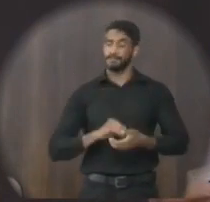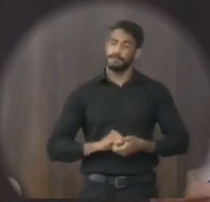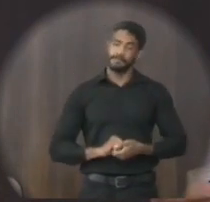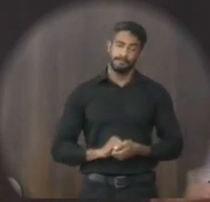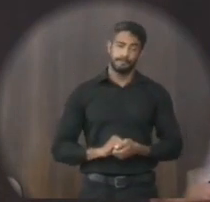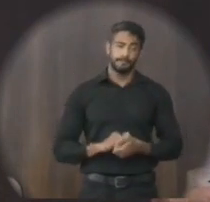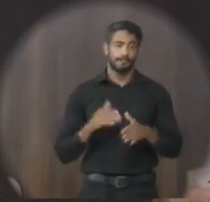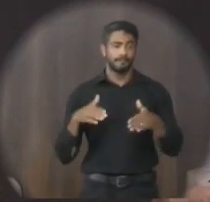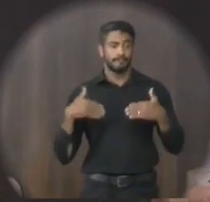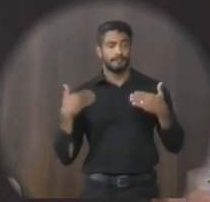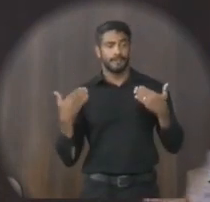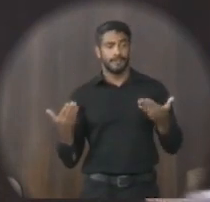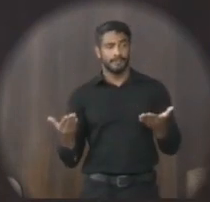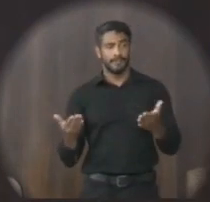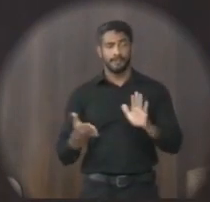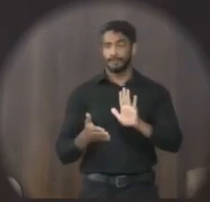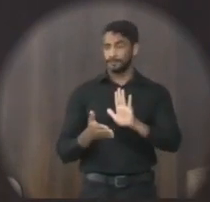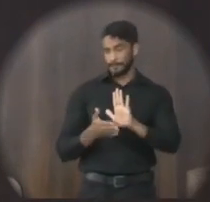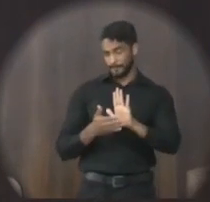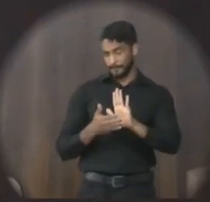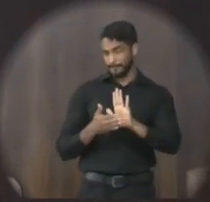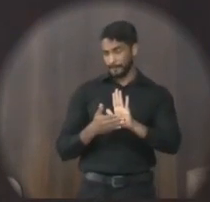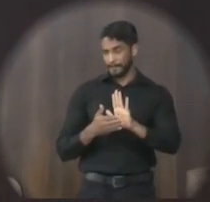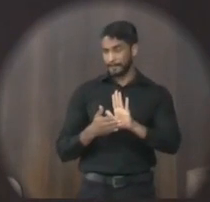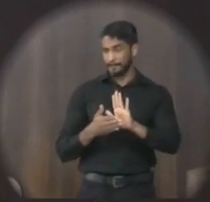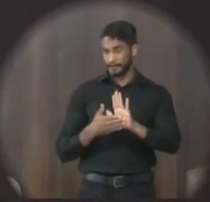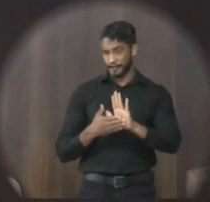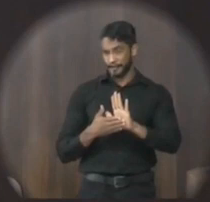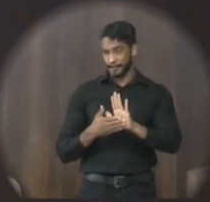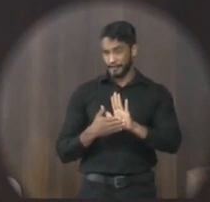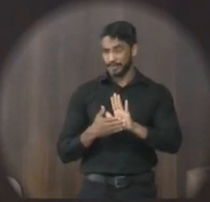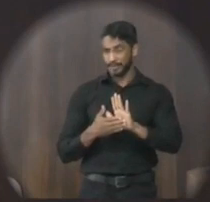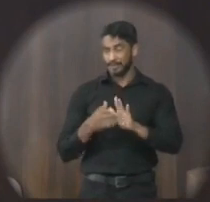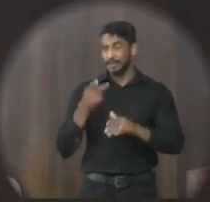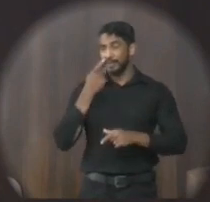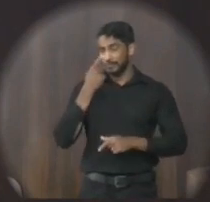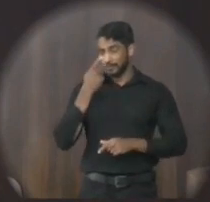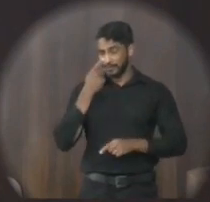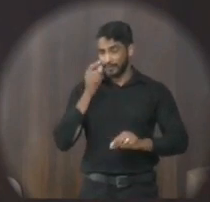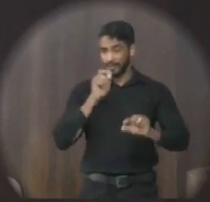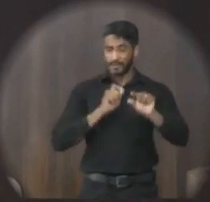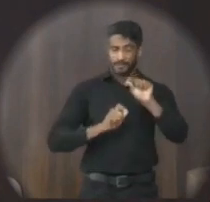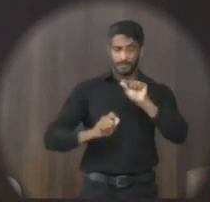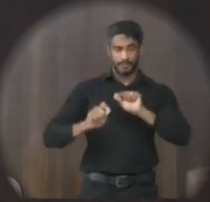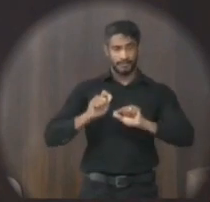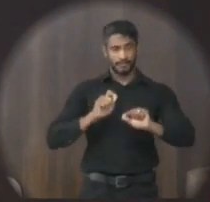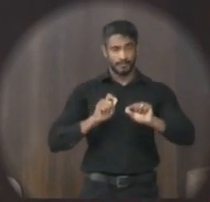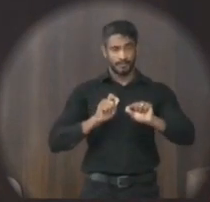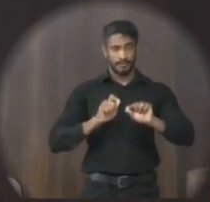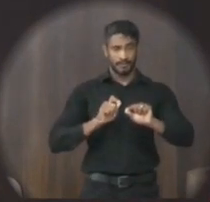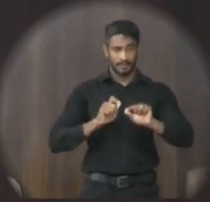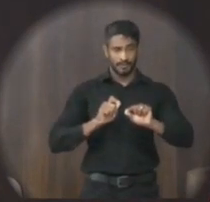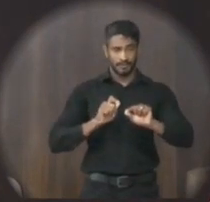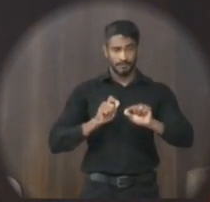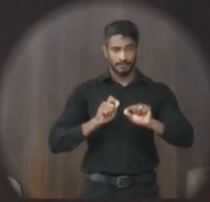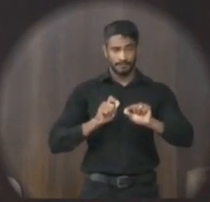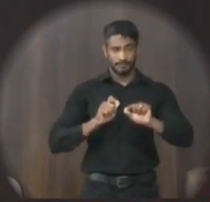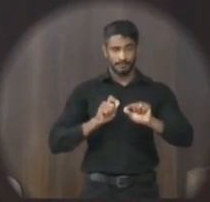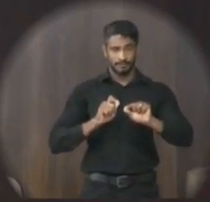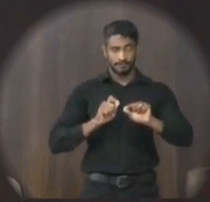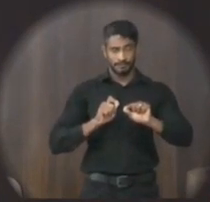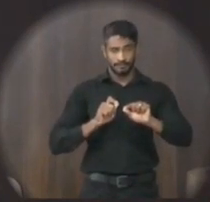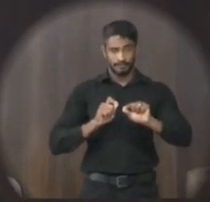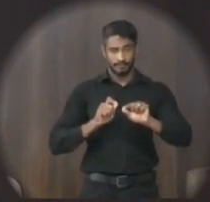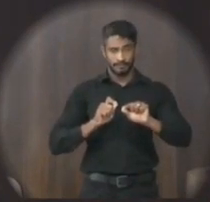Então, na proposta, o que foi lançado foi distribuir